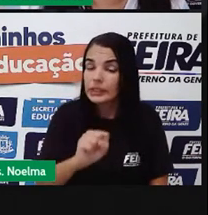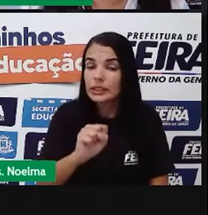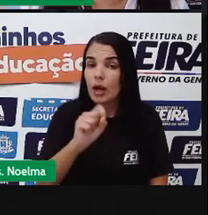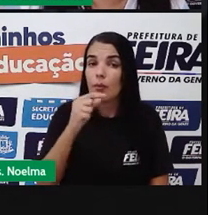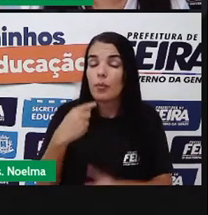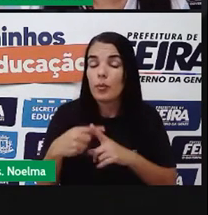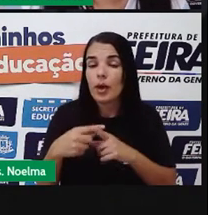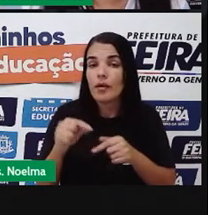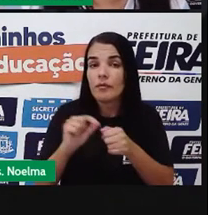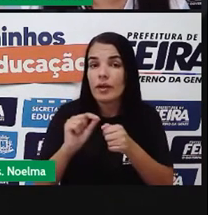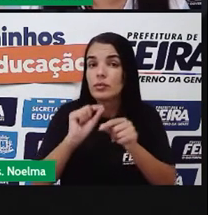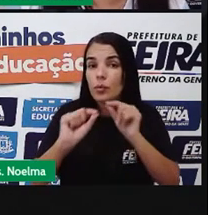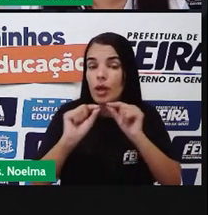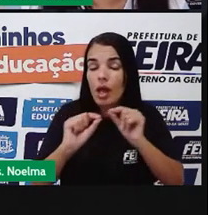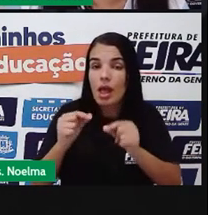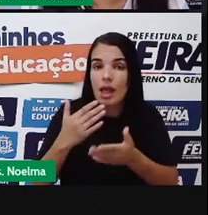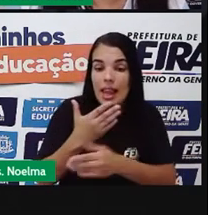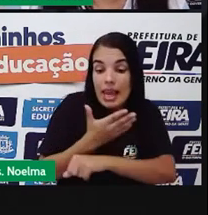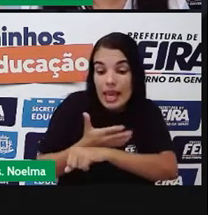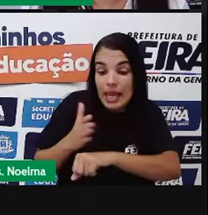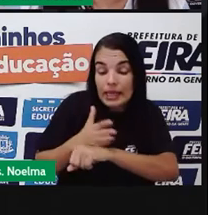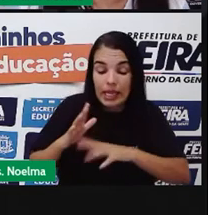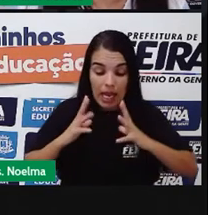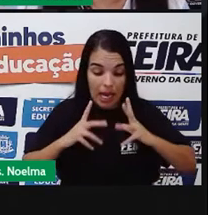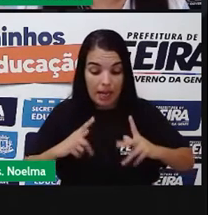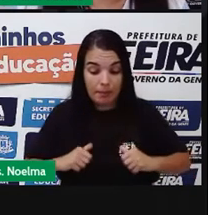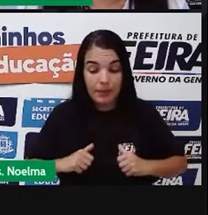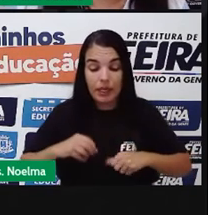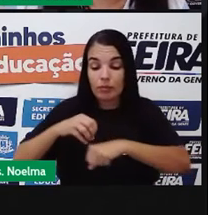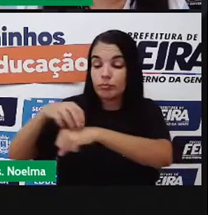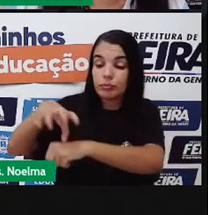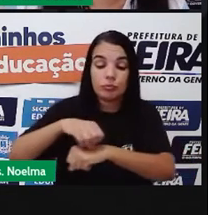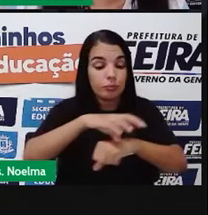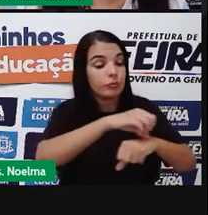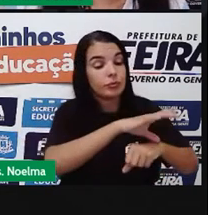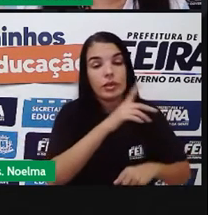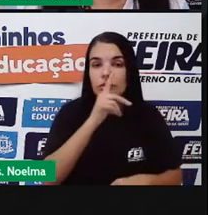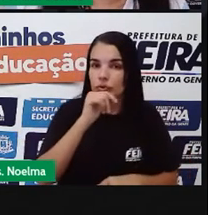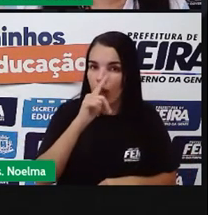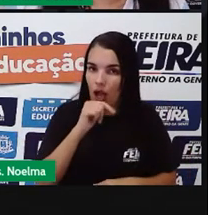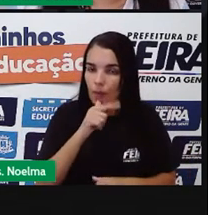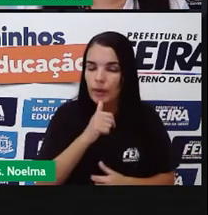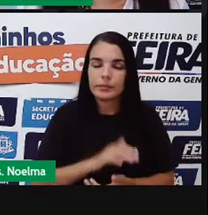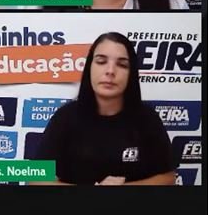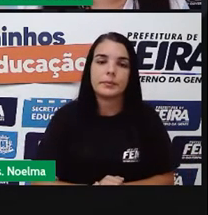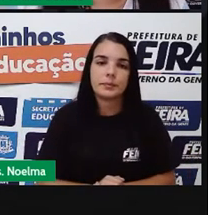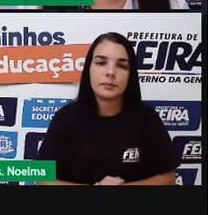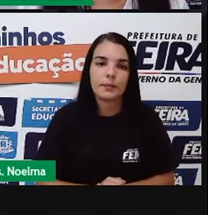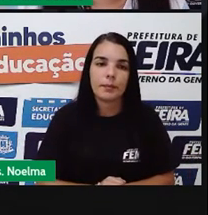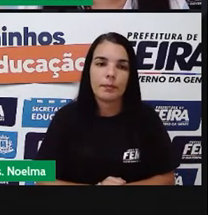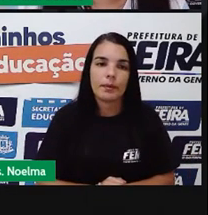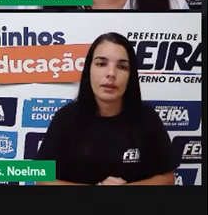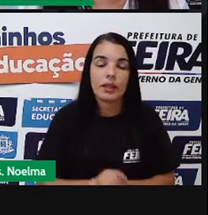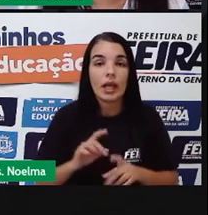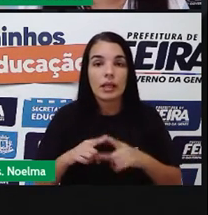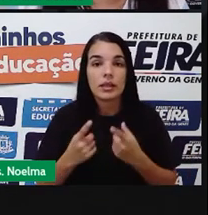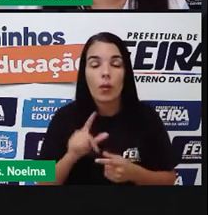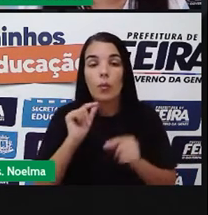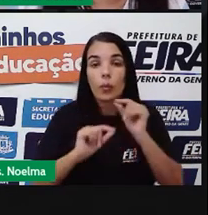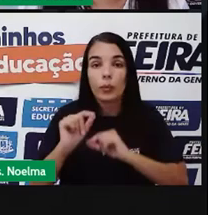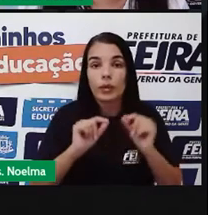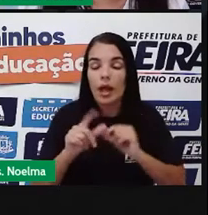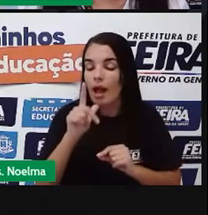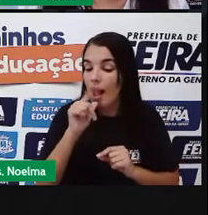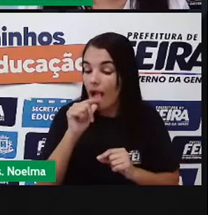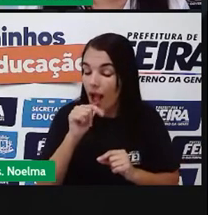tratamento e a distribuição de água. E esse abastecimento de água